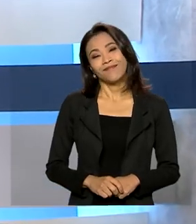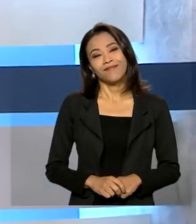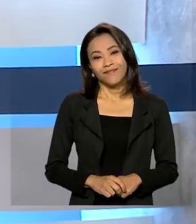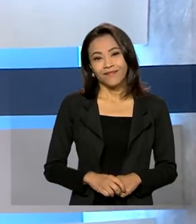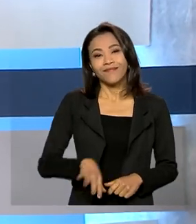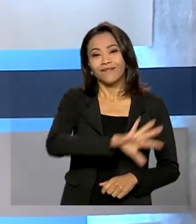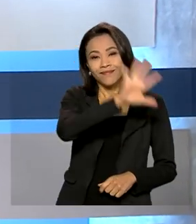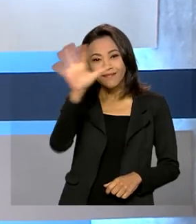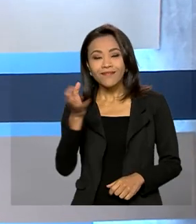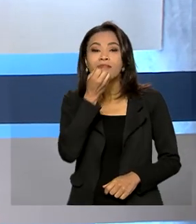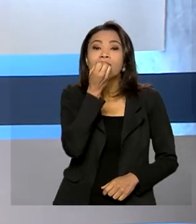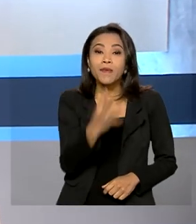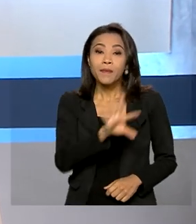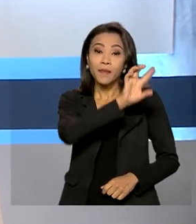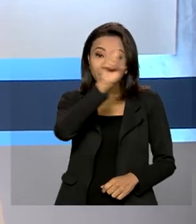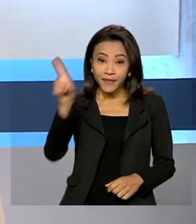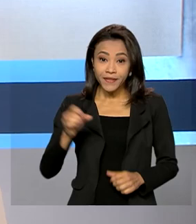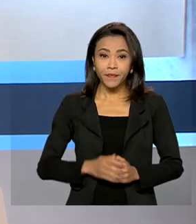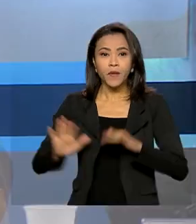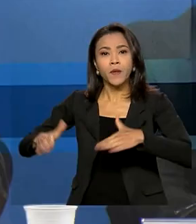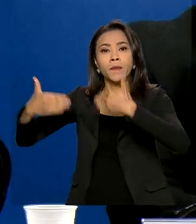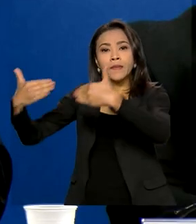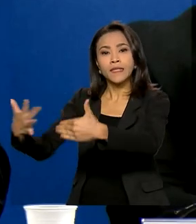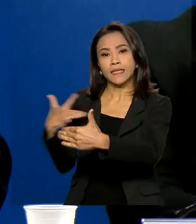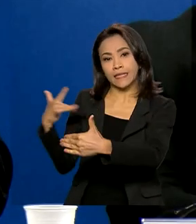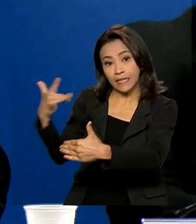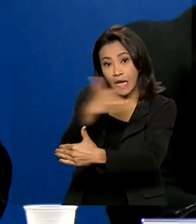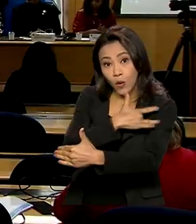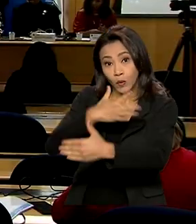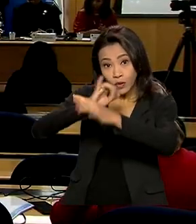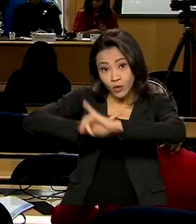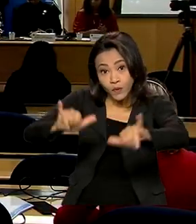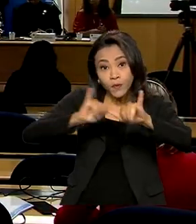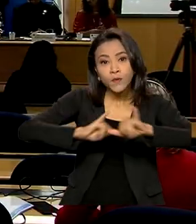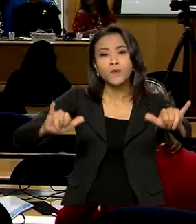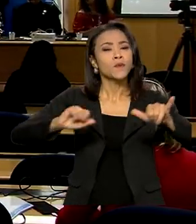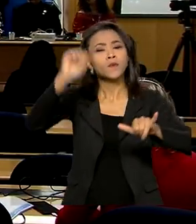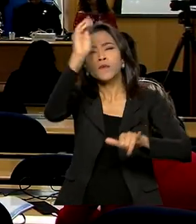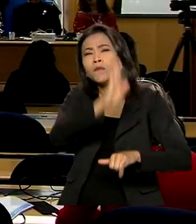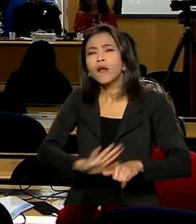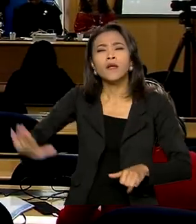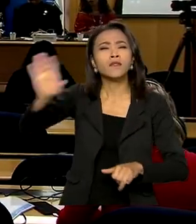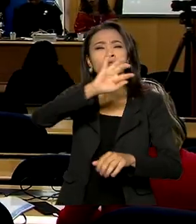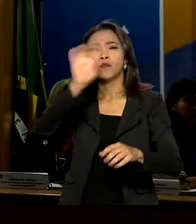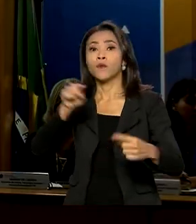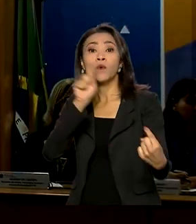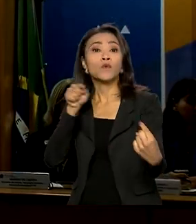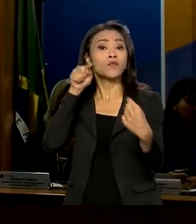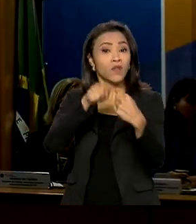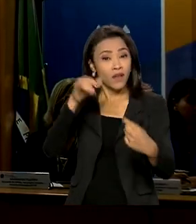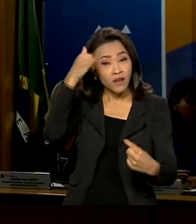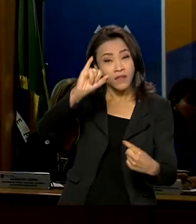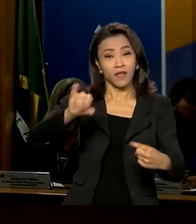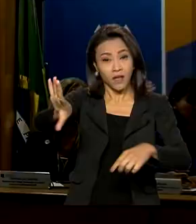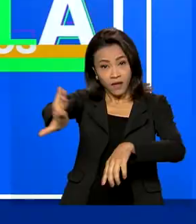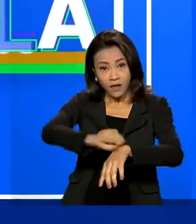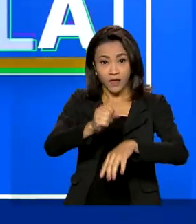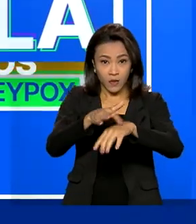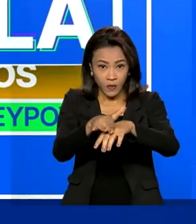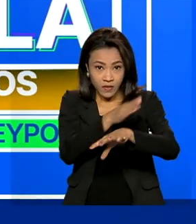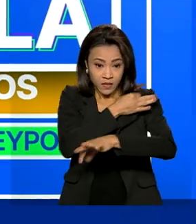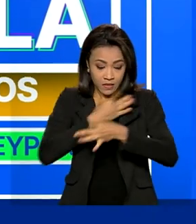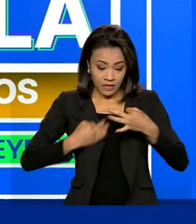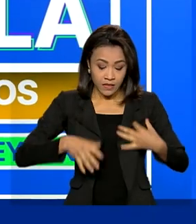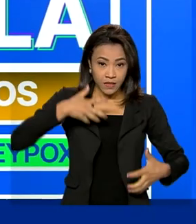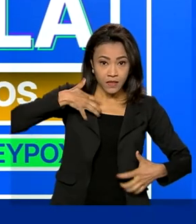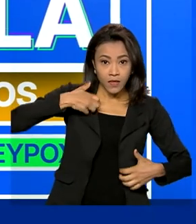Olá, bom dia. Ministério da Saúde lança a campanha nacional de prevenção à varíola dos macacos para